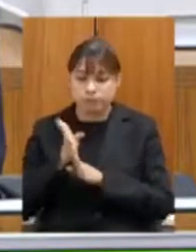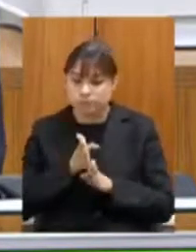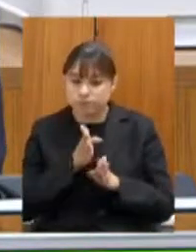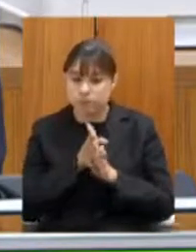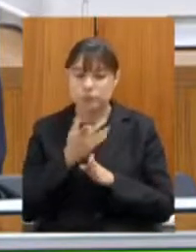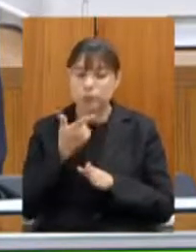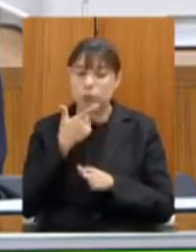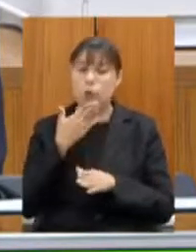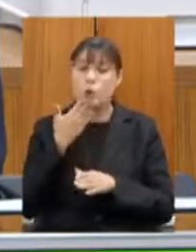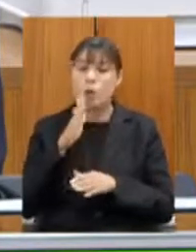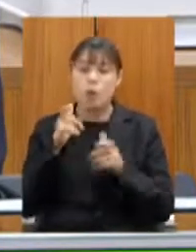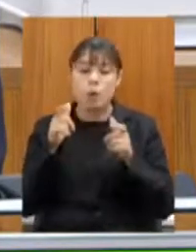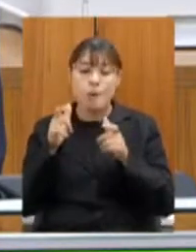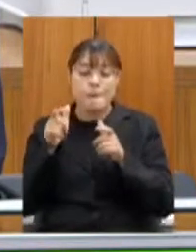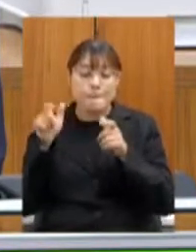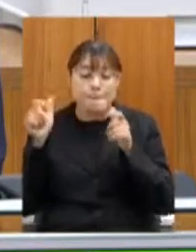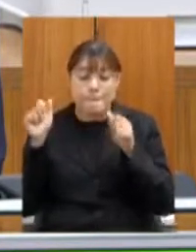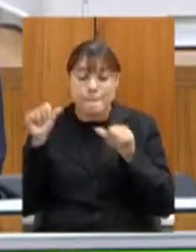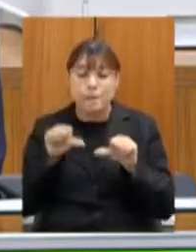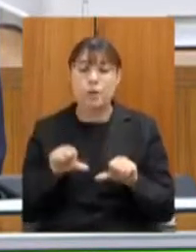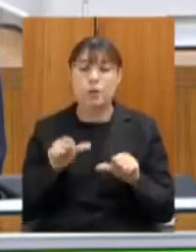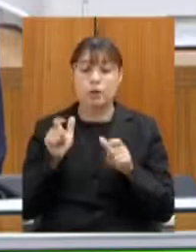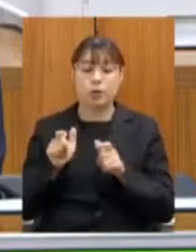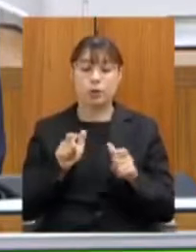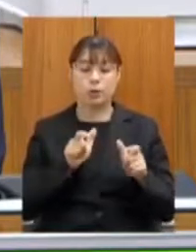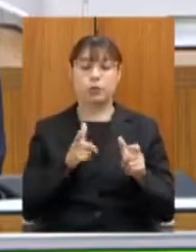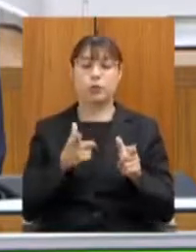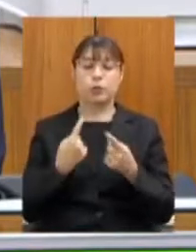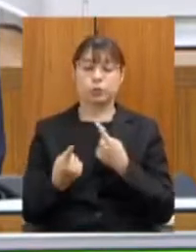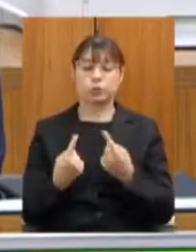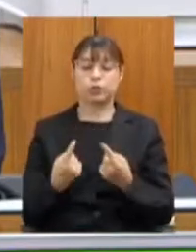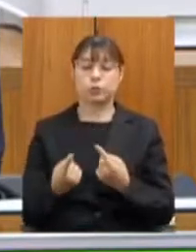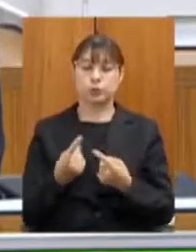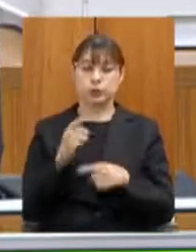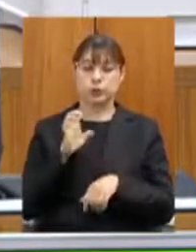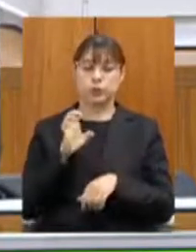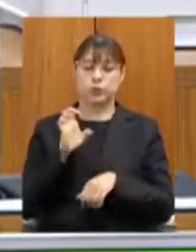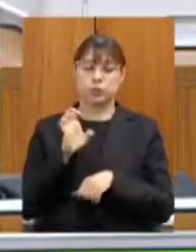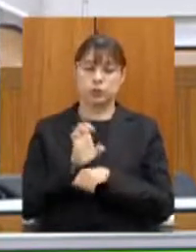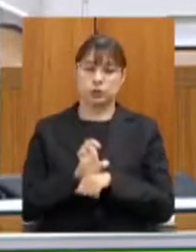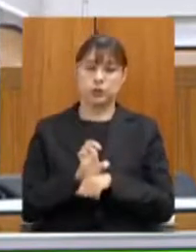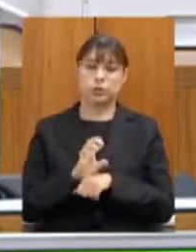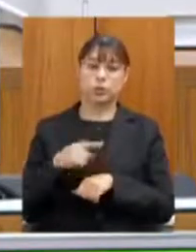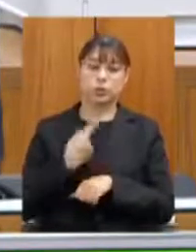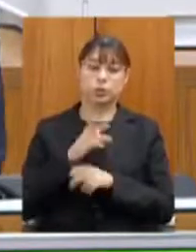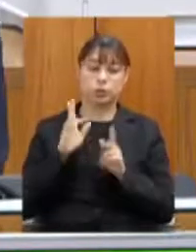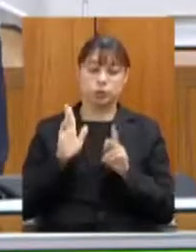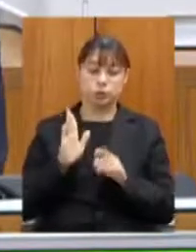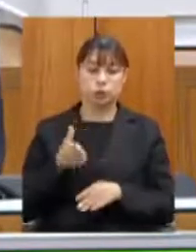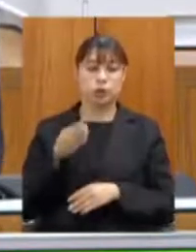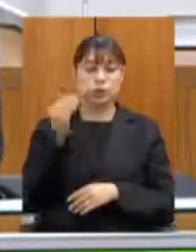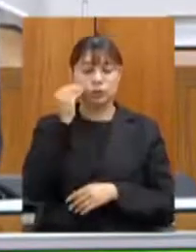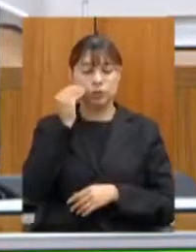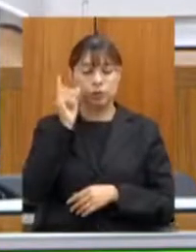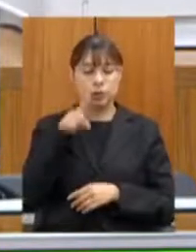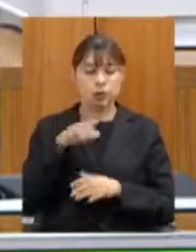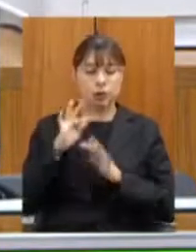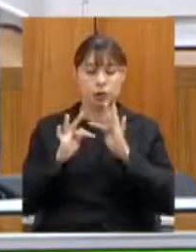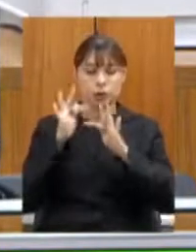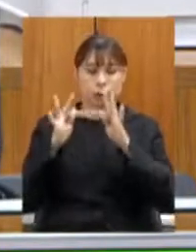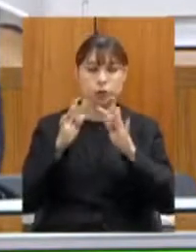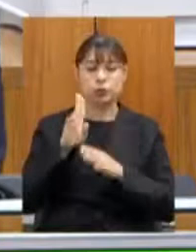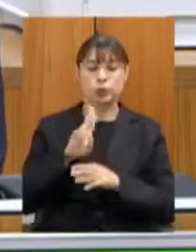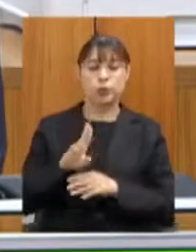nós estamos inclusive num processo de contratação de um escaneamento digital dentro da metodologia